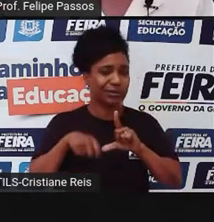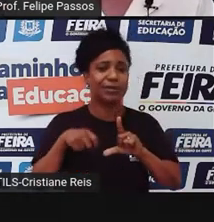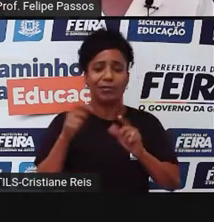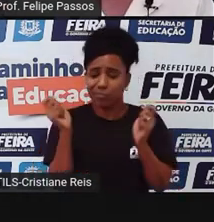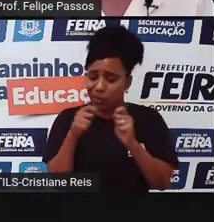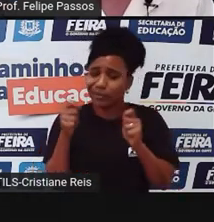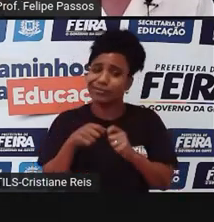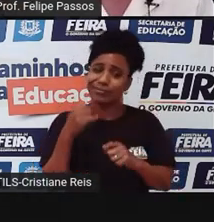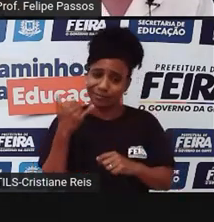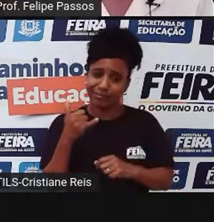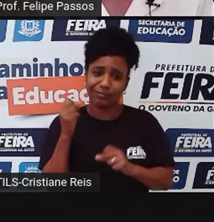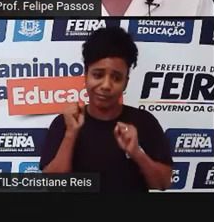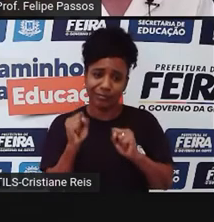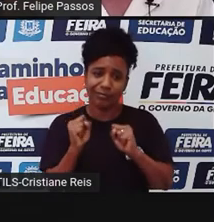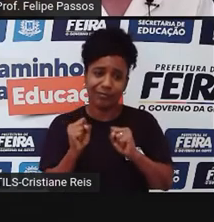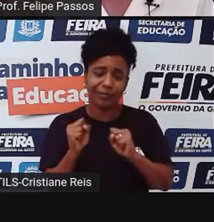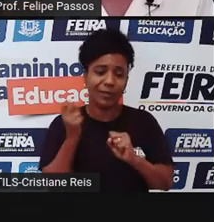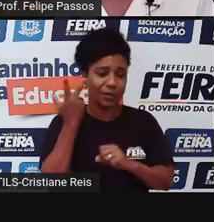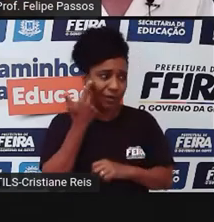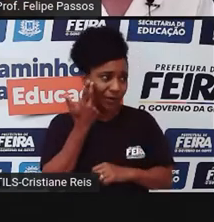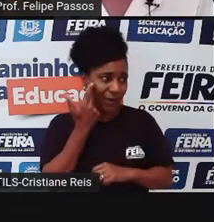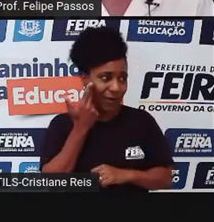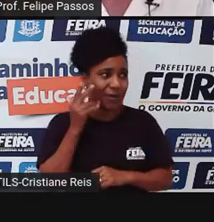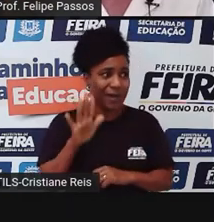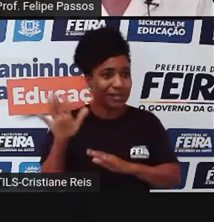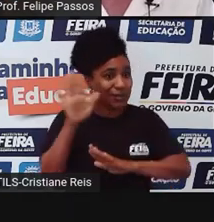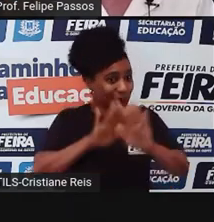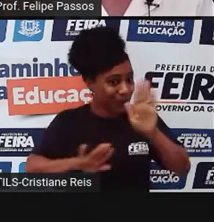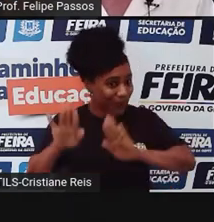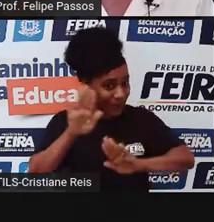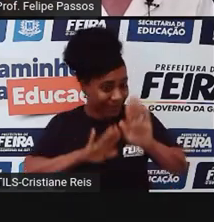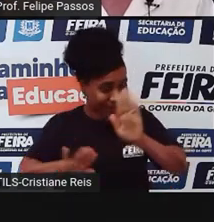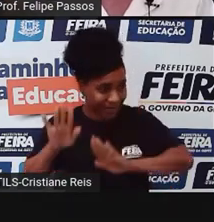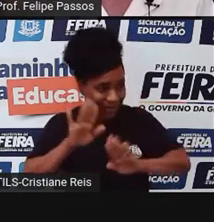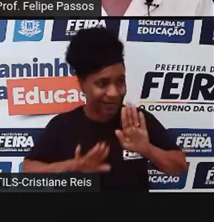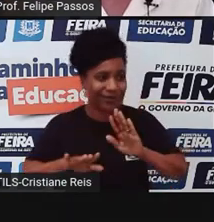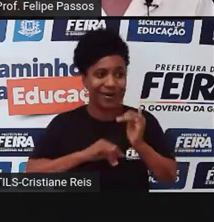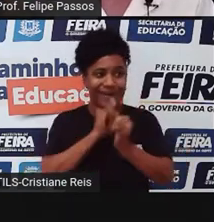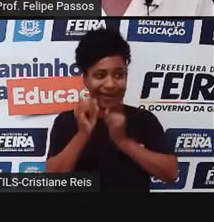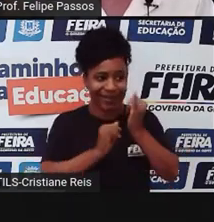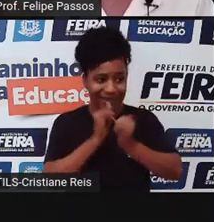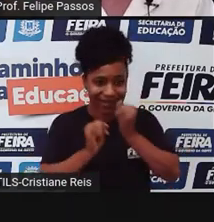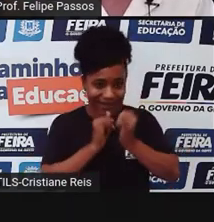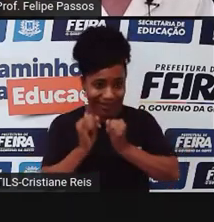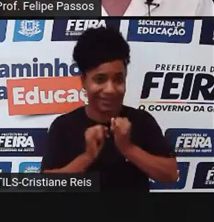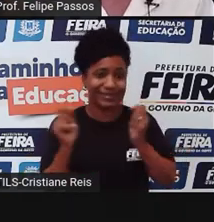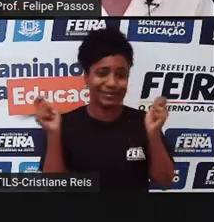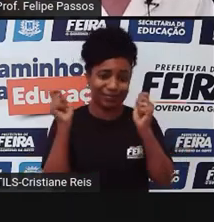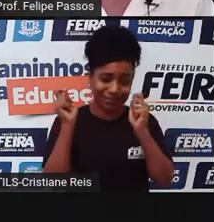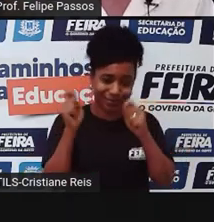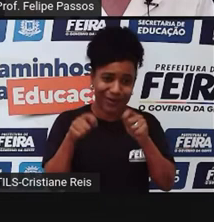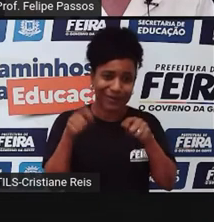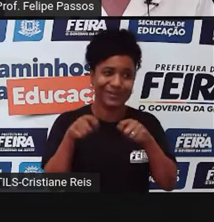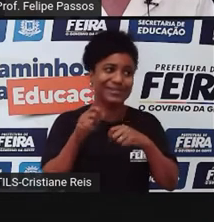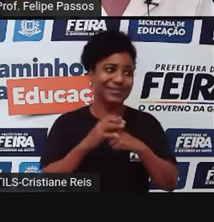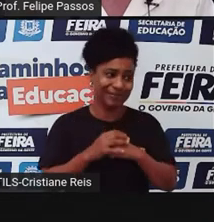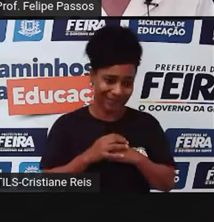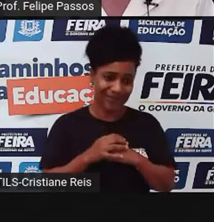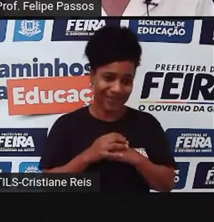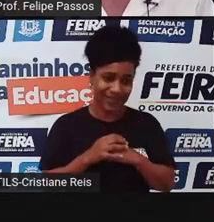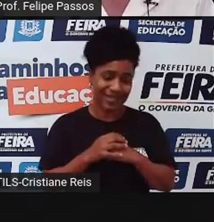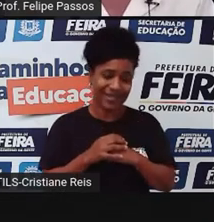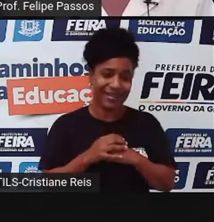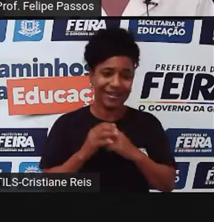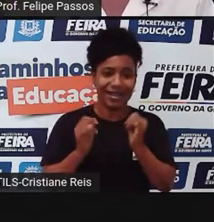influenciador digital, mas tenha cuidado, porque às vezes a internet ilude a gente, faz a gente pensar que a